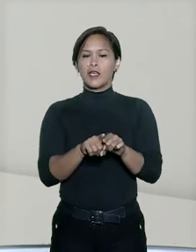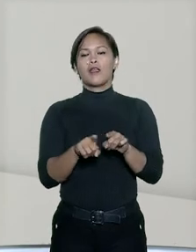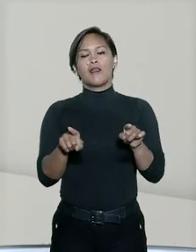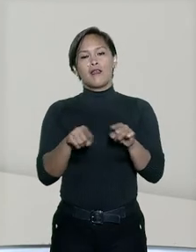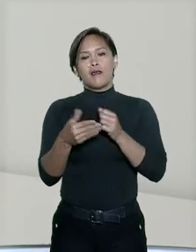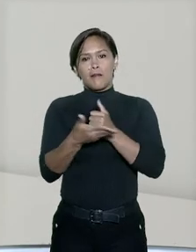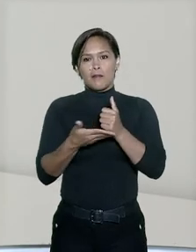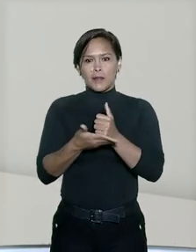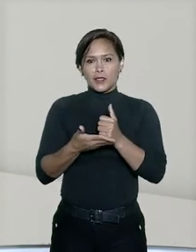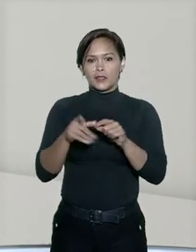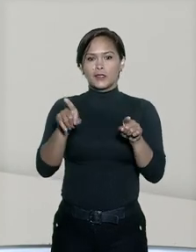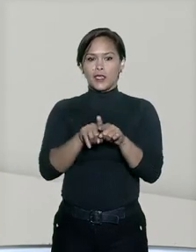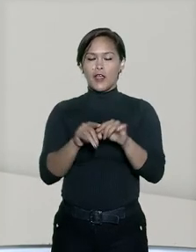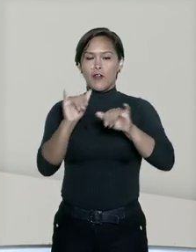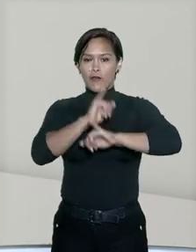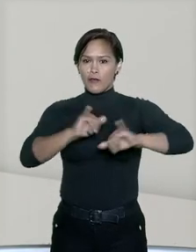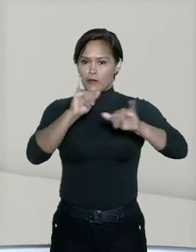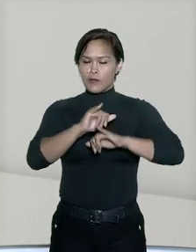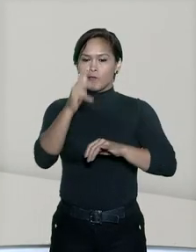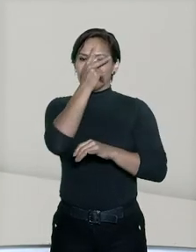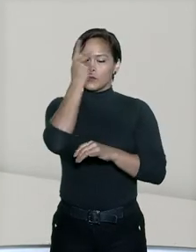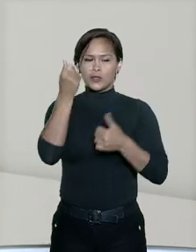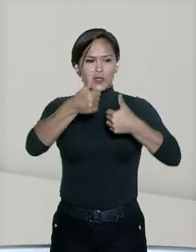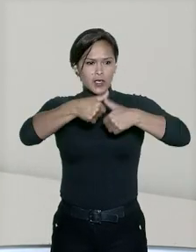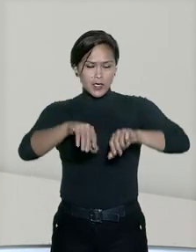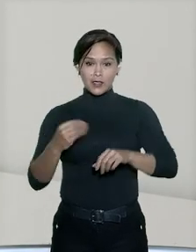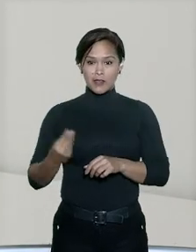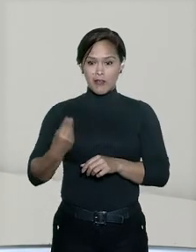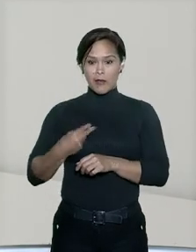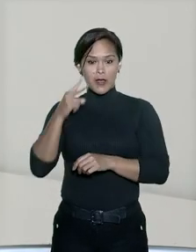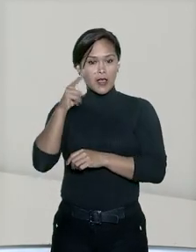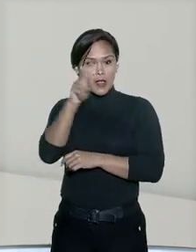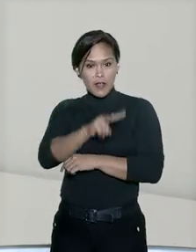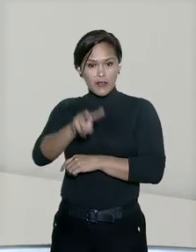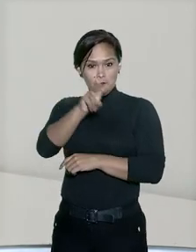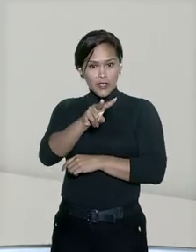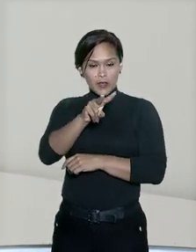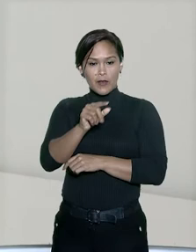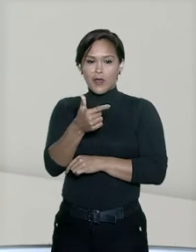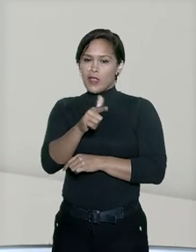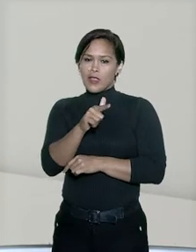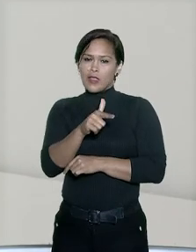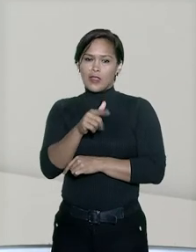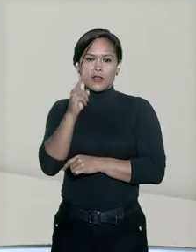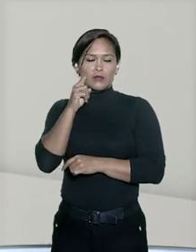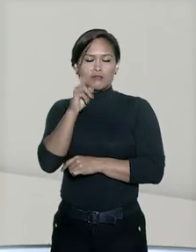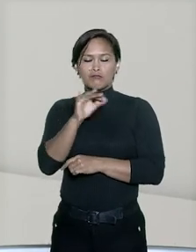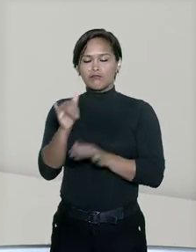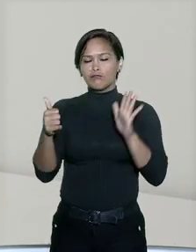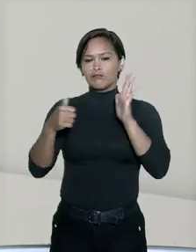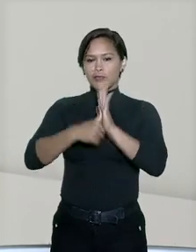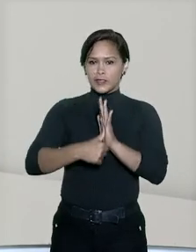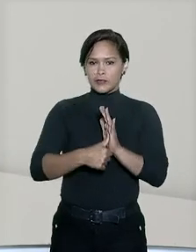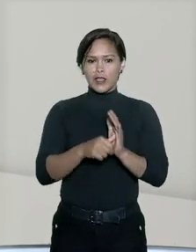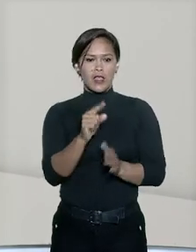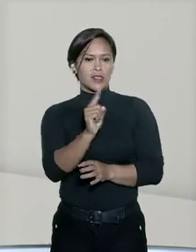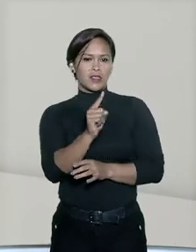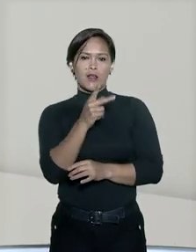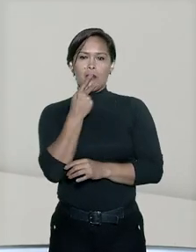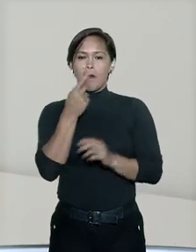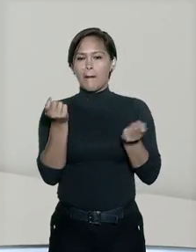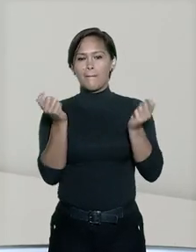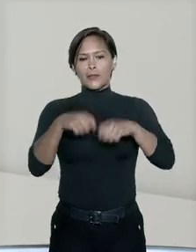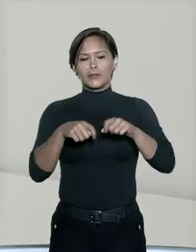basearam os relatos em informações de pessoas que estavam no local, mas que por não terem sido identificadas, não foram